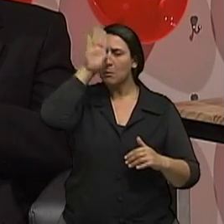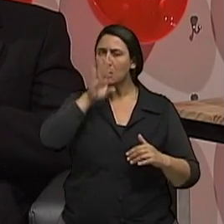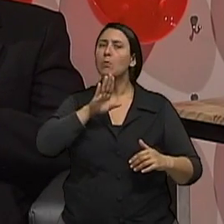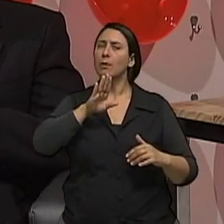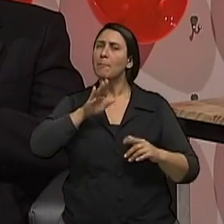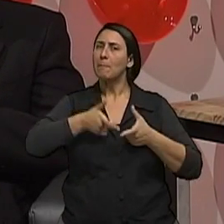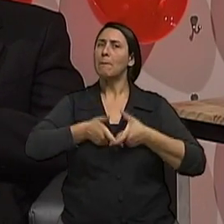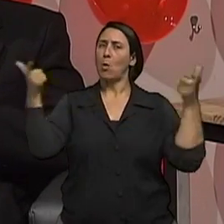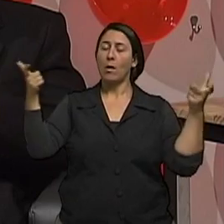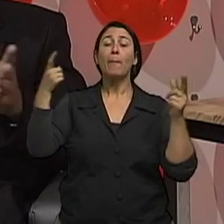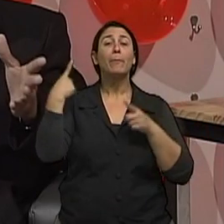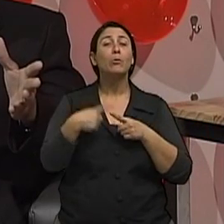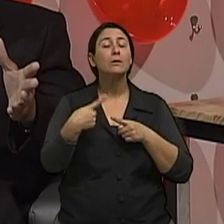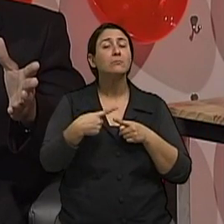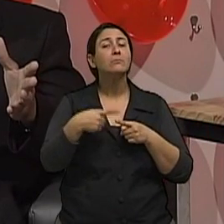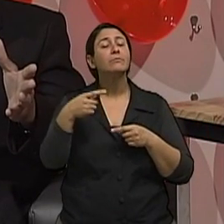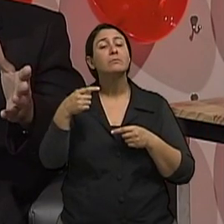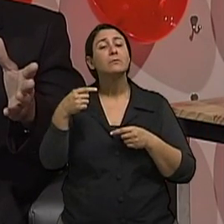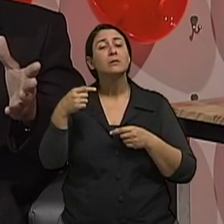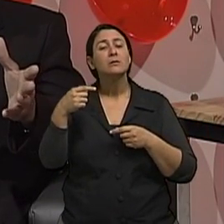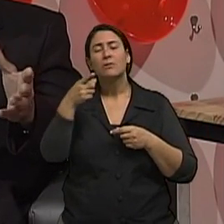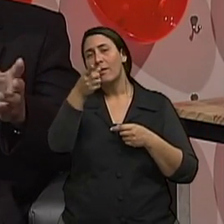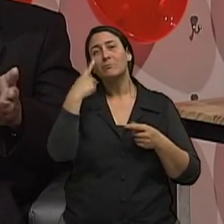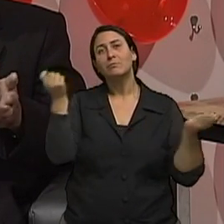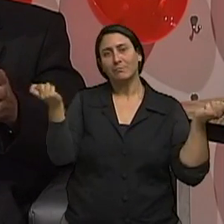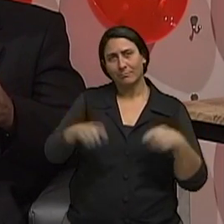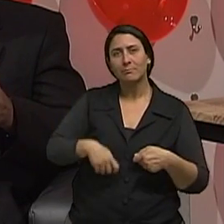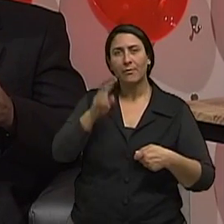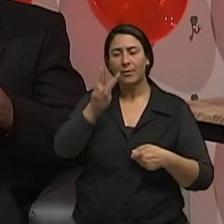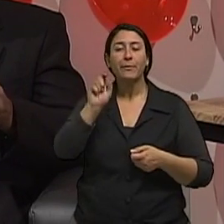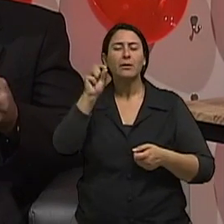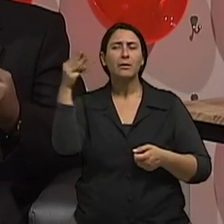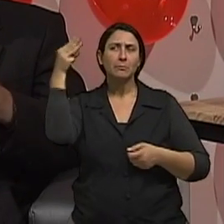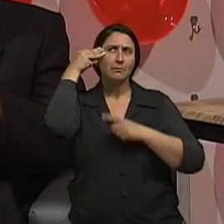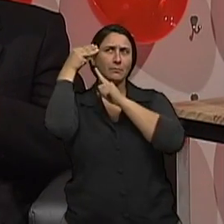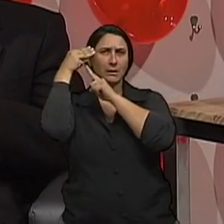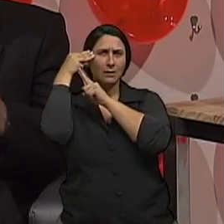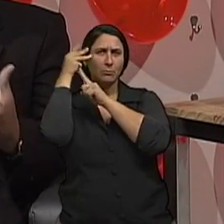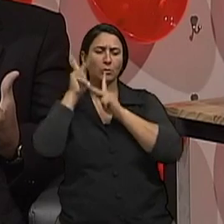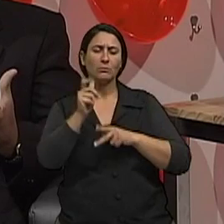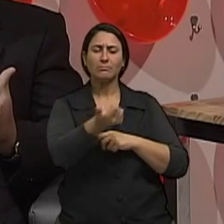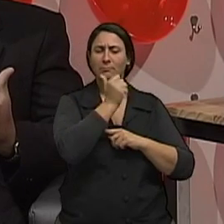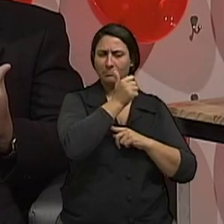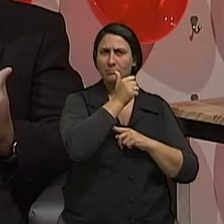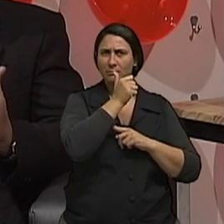E nós percebemos, apesar de poder haver uma demência associada ao álcool, e também, indiretamente, a deficiência de vitamina